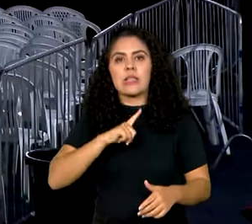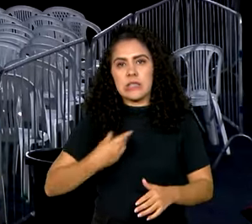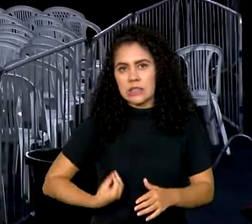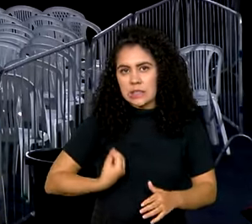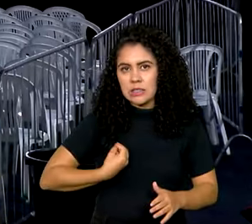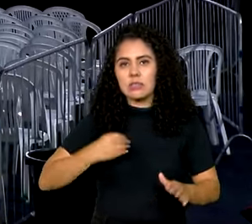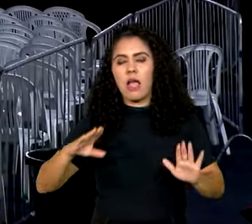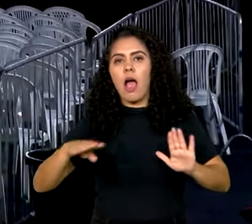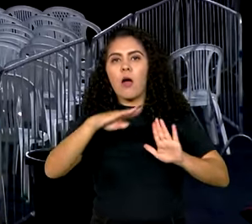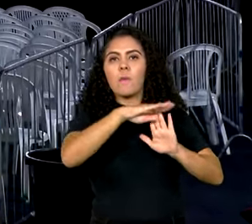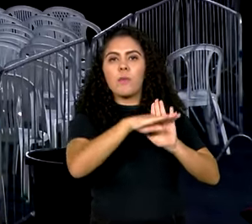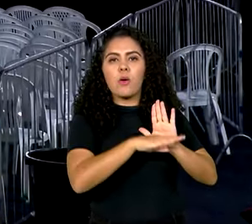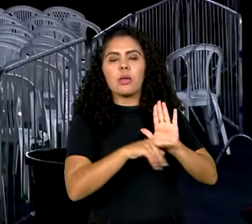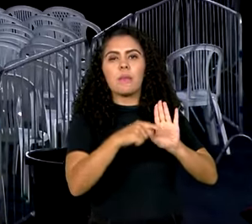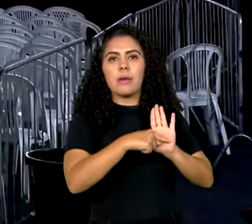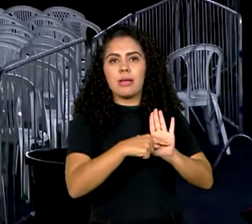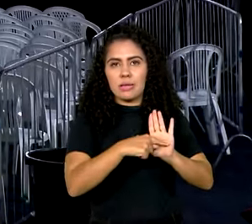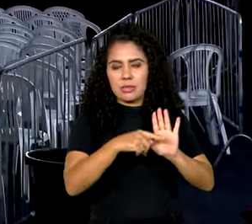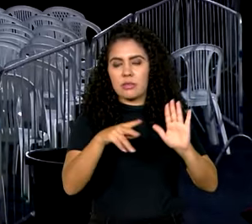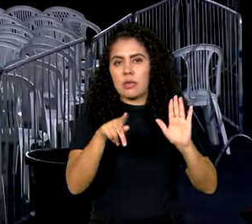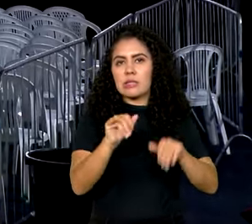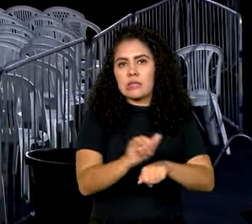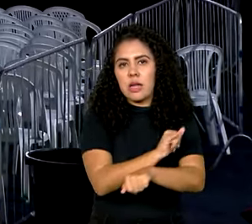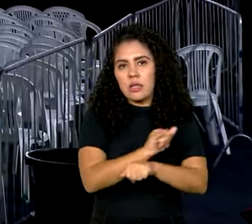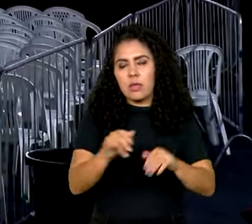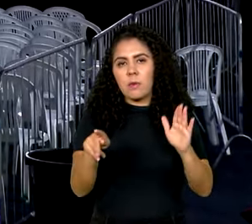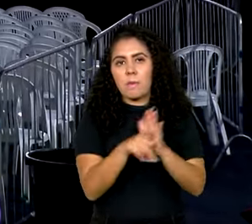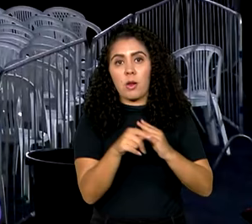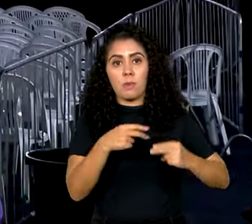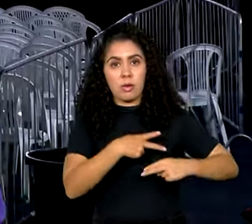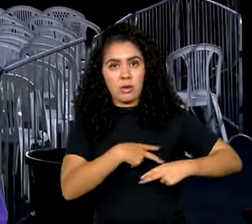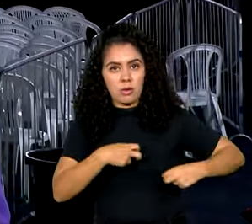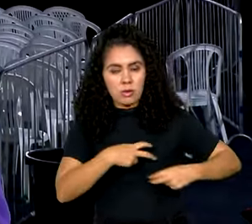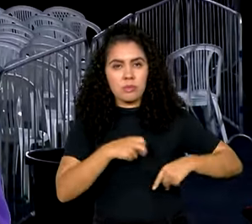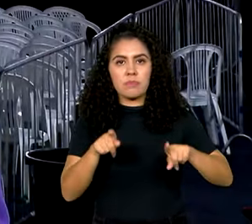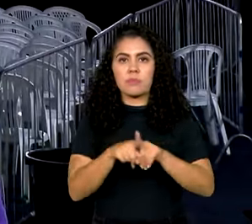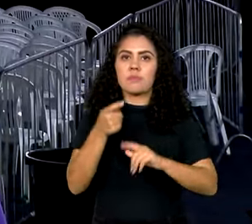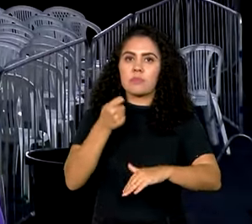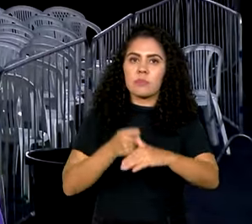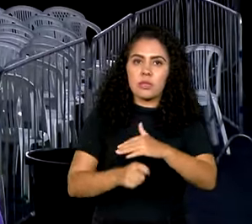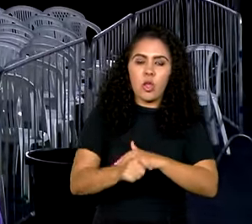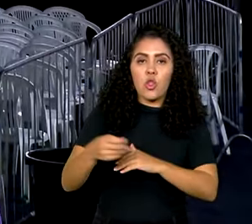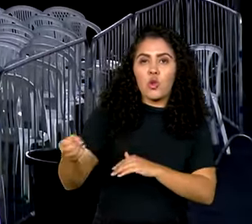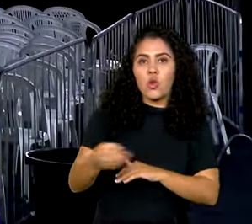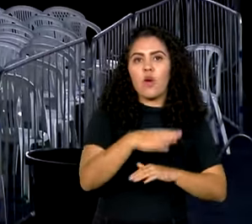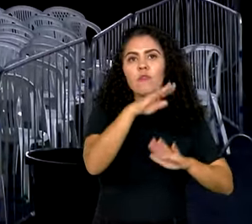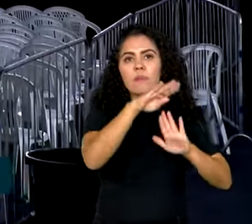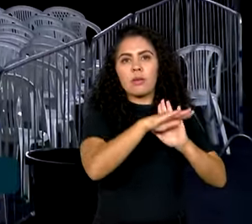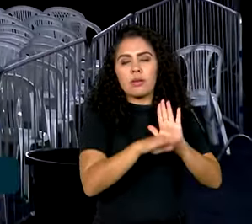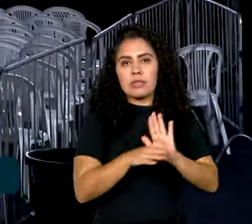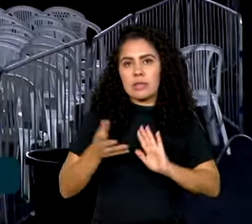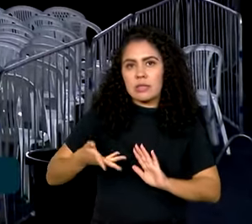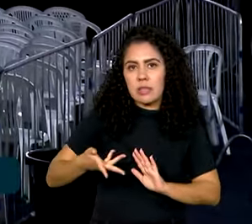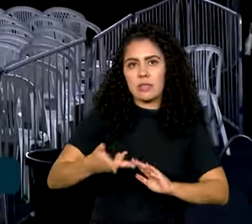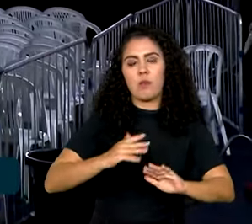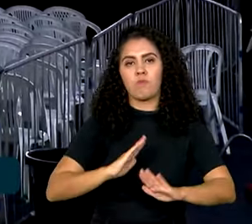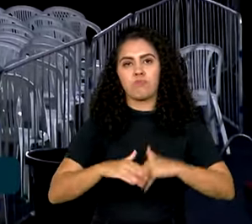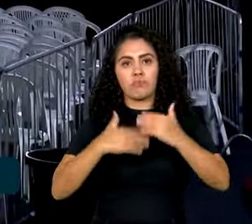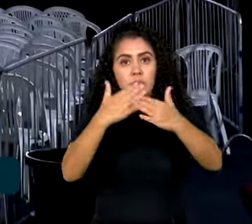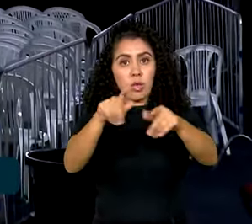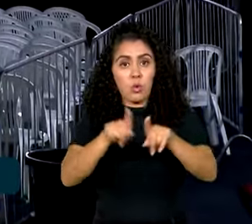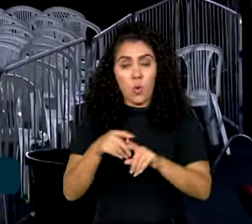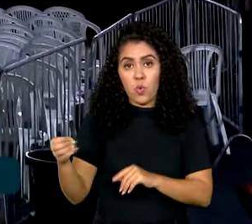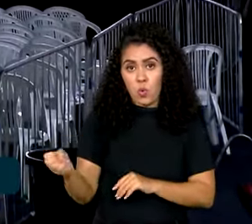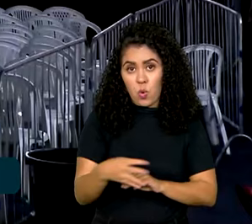estratégico da Petrobras e os investimentos fazem parte do novo programa de aceleração do crescimento. Com o novo PAC,